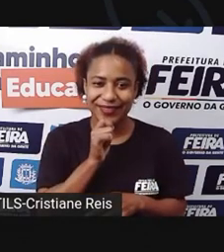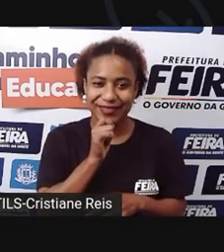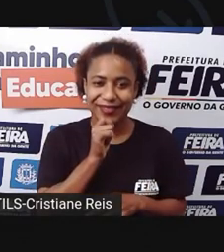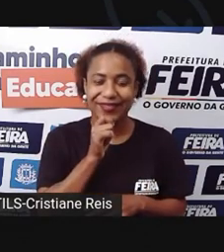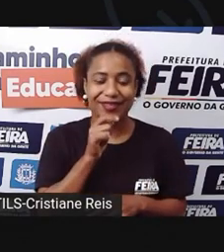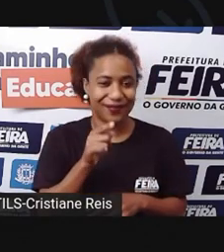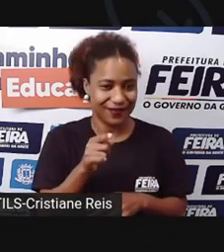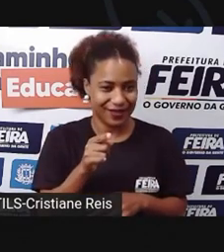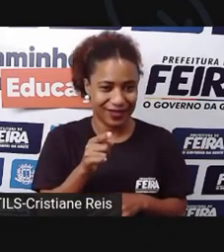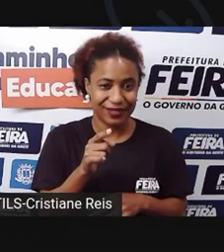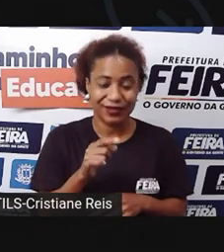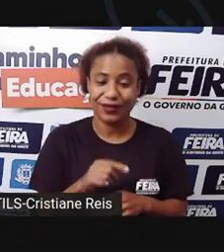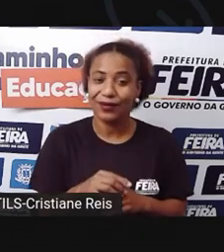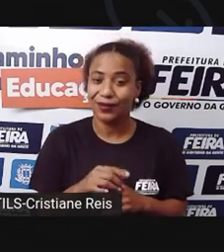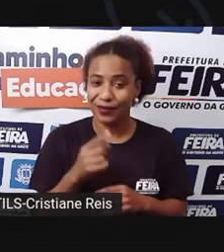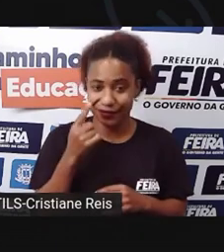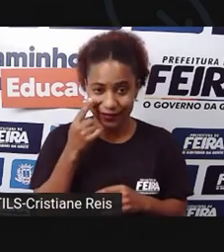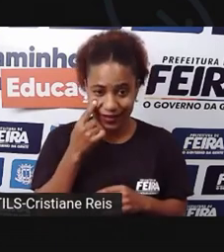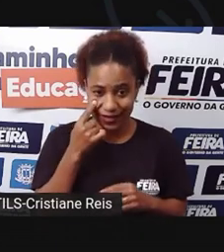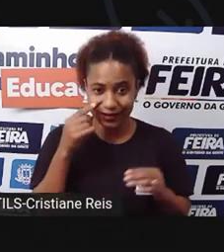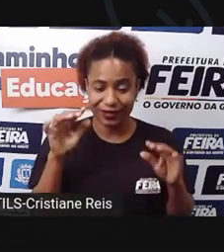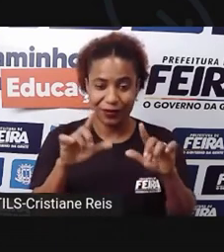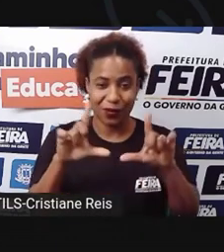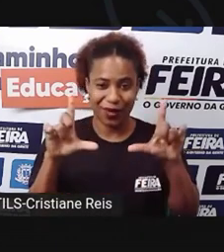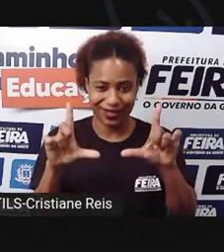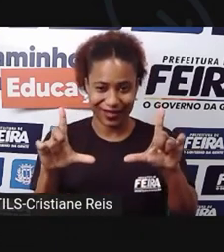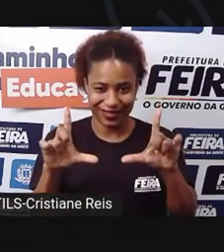dobrar. Então, lembrando, ó, o quadrado,